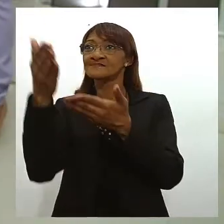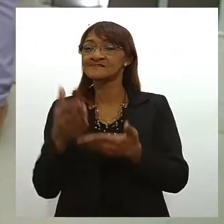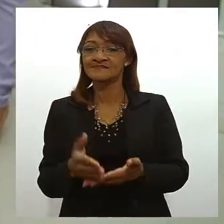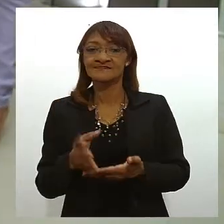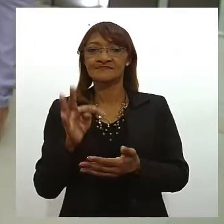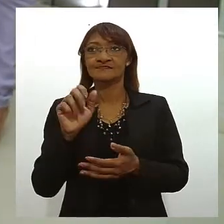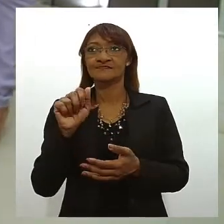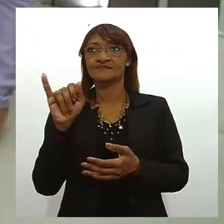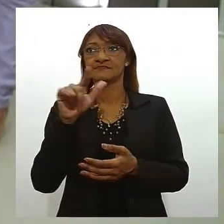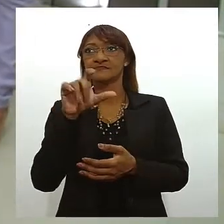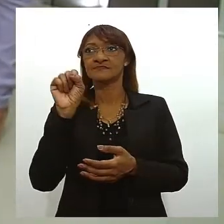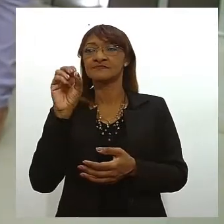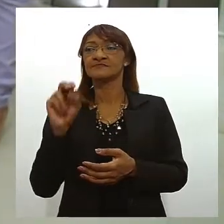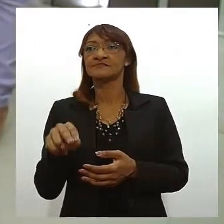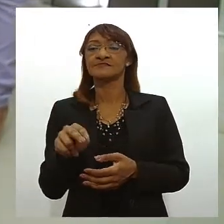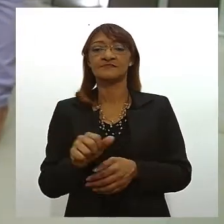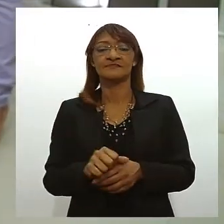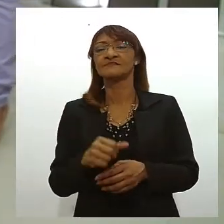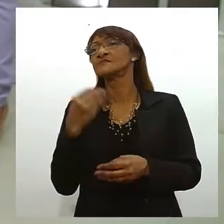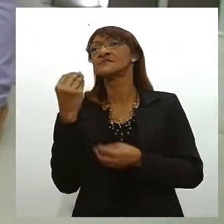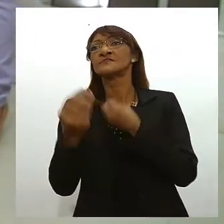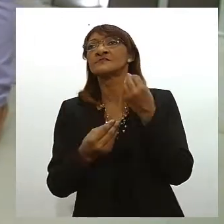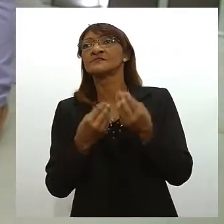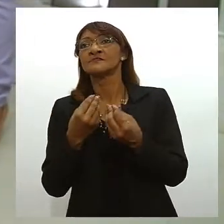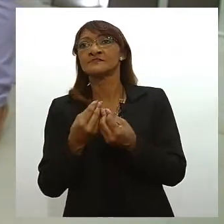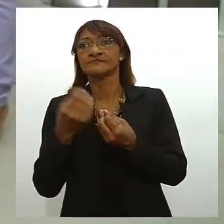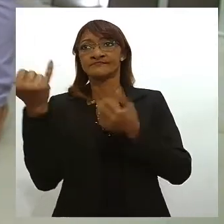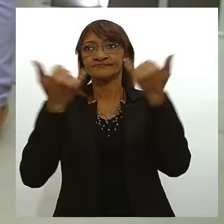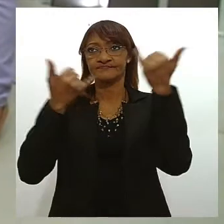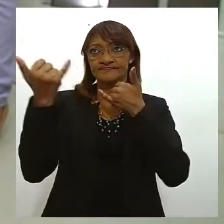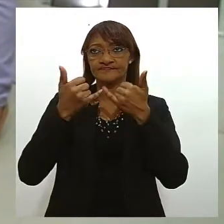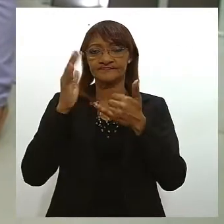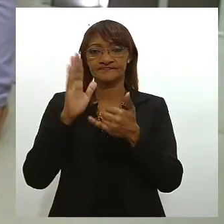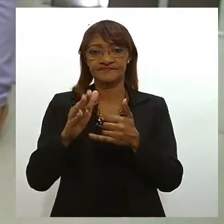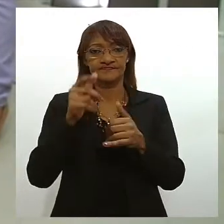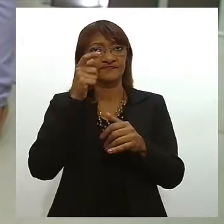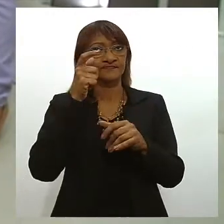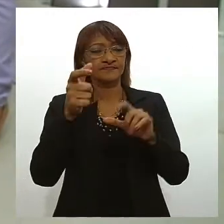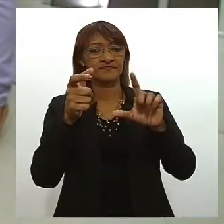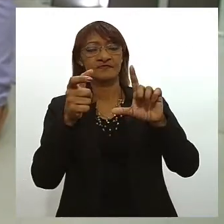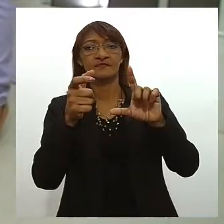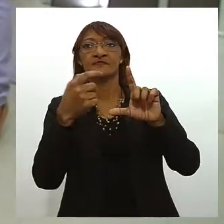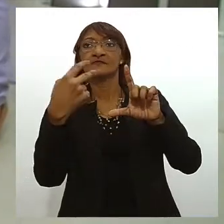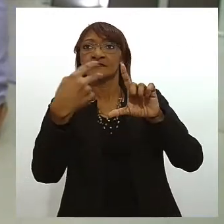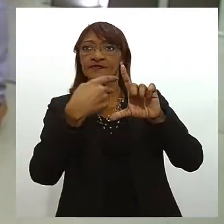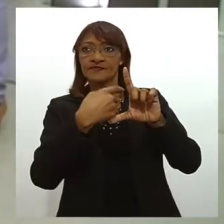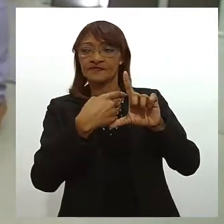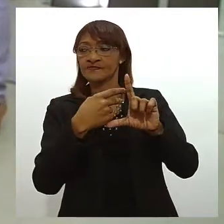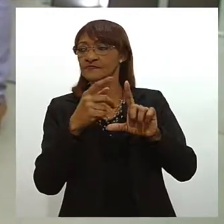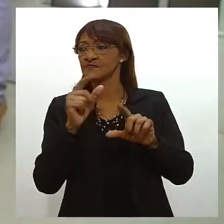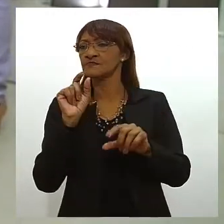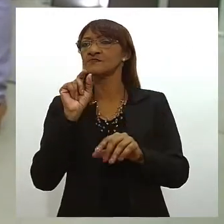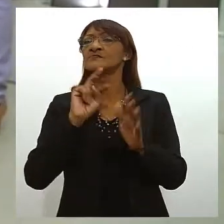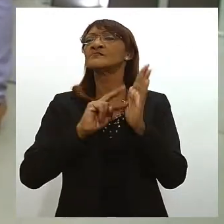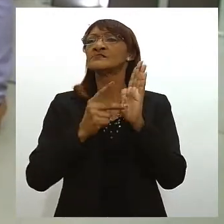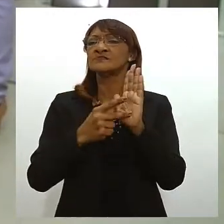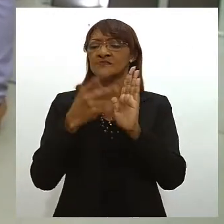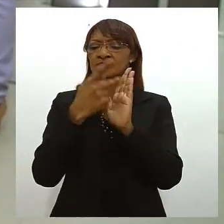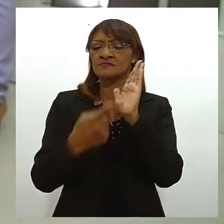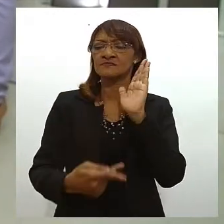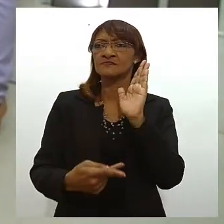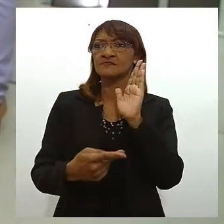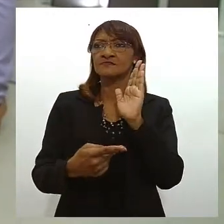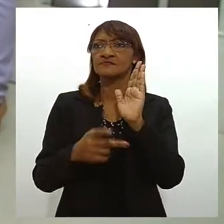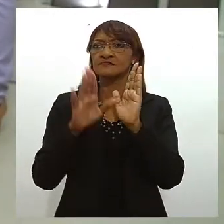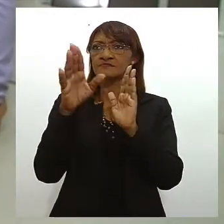Então, conta para quem está assistindo o Jornal da Lese nesta quarta-feira com mais detalhes o que é o projeto Paciente Seguro, qual o objetivo